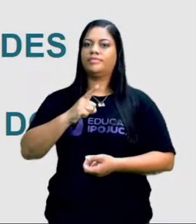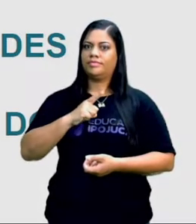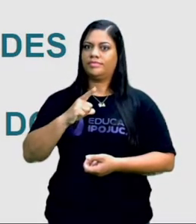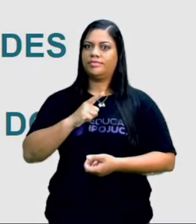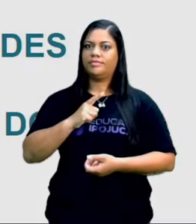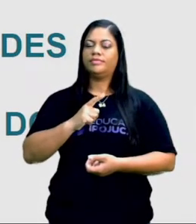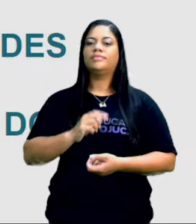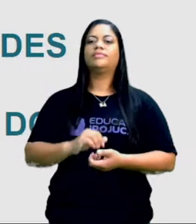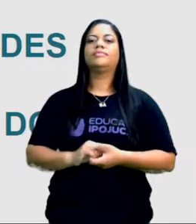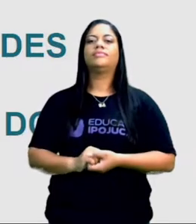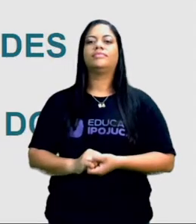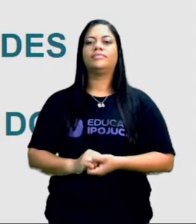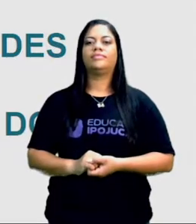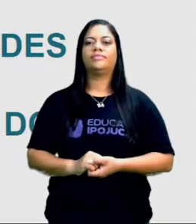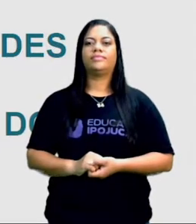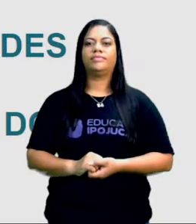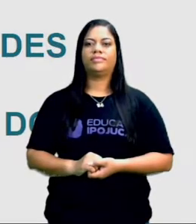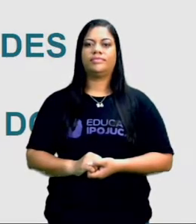a unidade política.